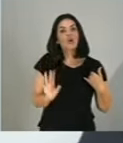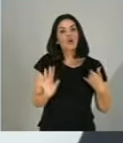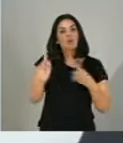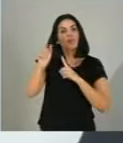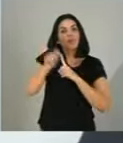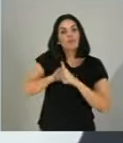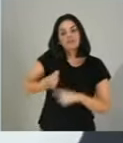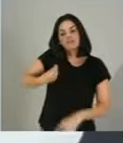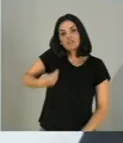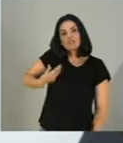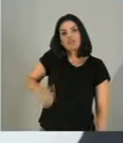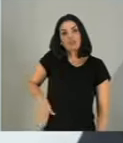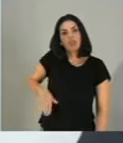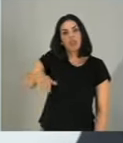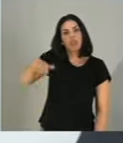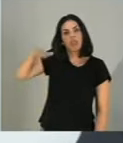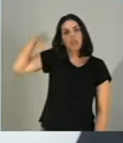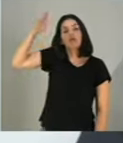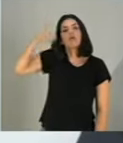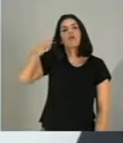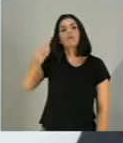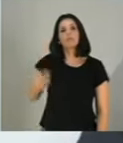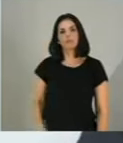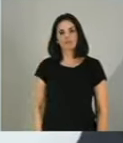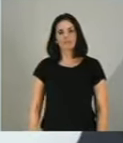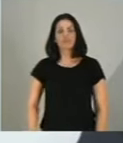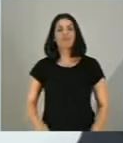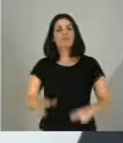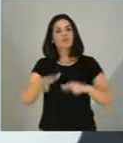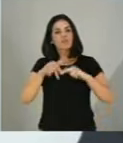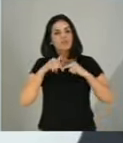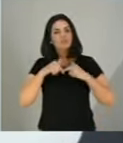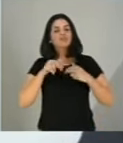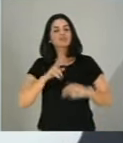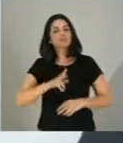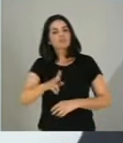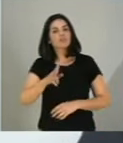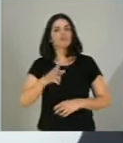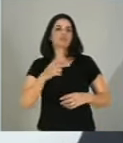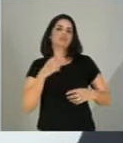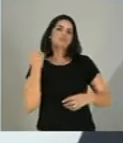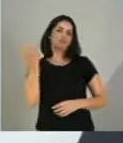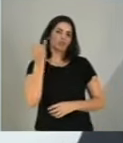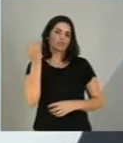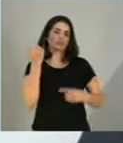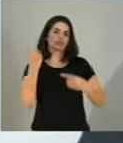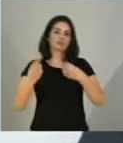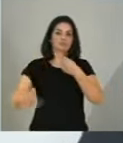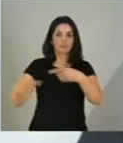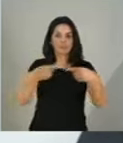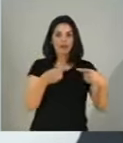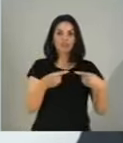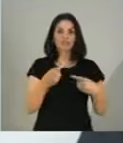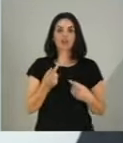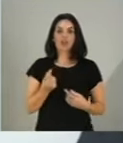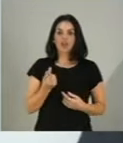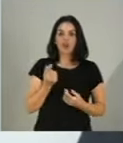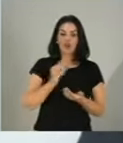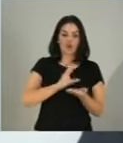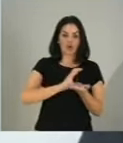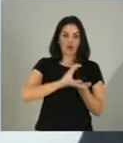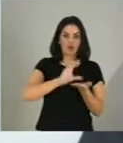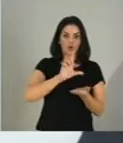para viver. Por isso que levantamos sempre o debate de taxar as grandes fortunas, lucros e